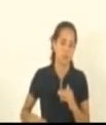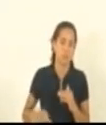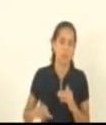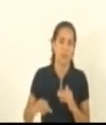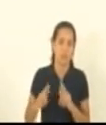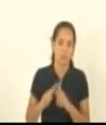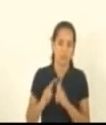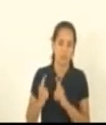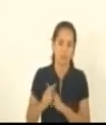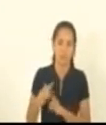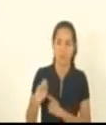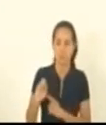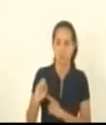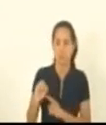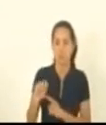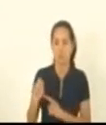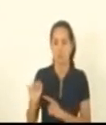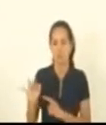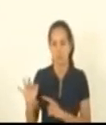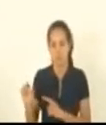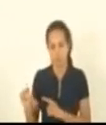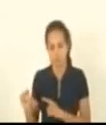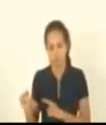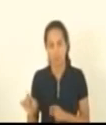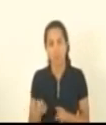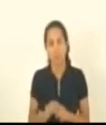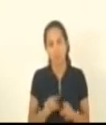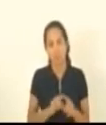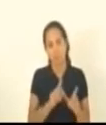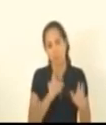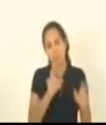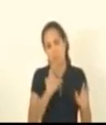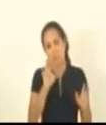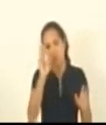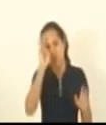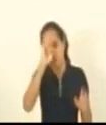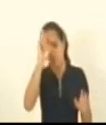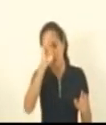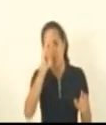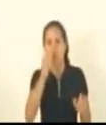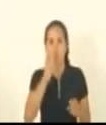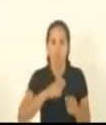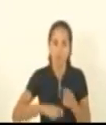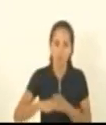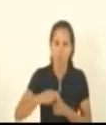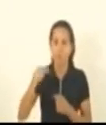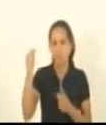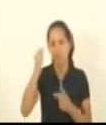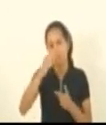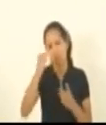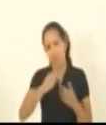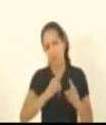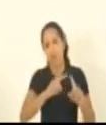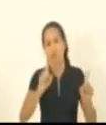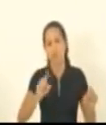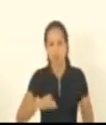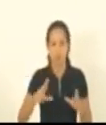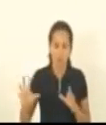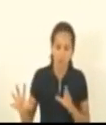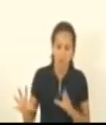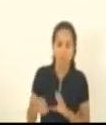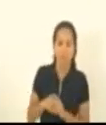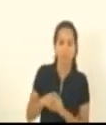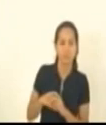geógrafo assim como tem já a perspectiva do historiador do economista e vários outros cargos nós incluímos o geógrafo